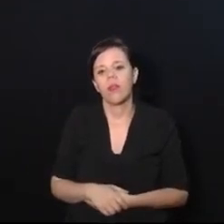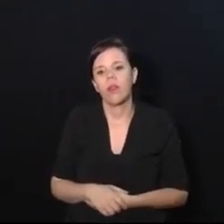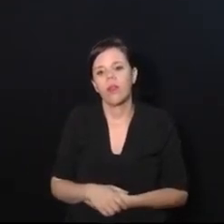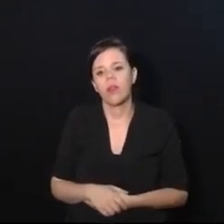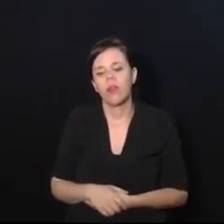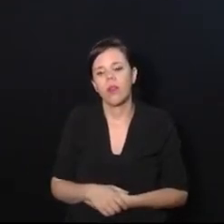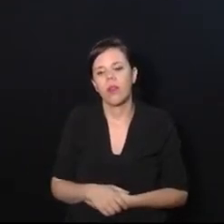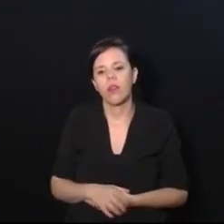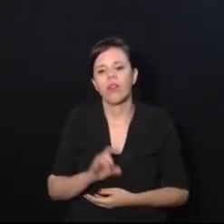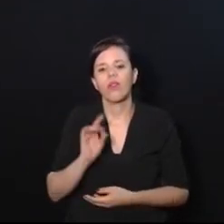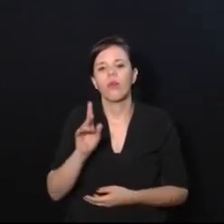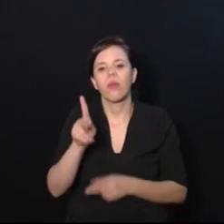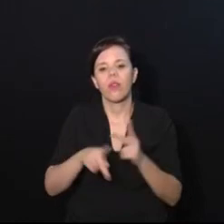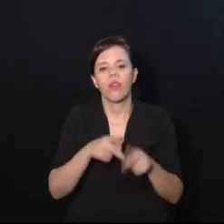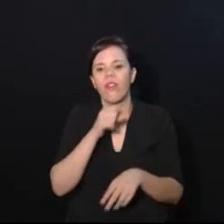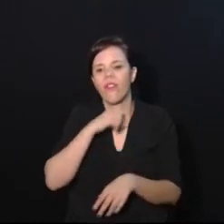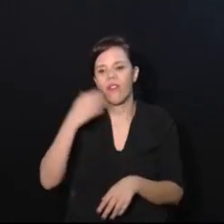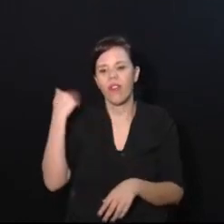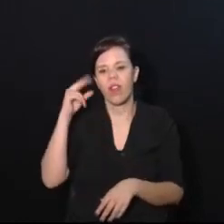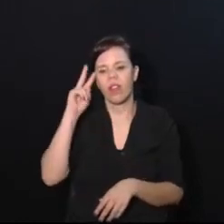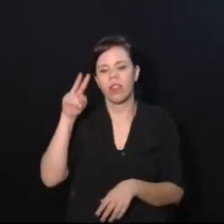só quem é mais velho lembra do mouse.